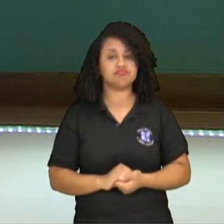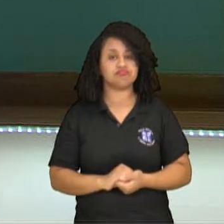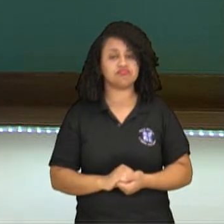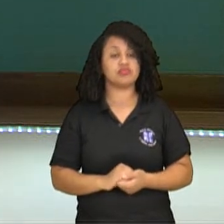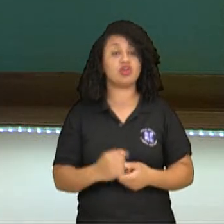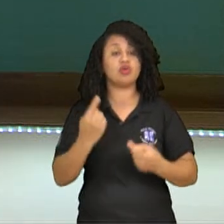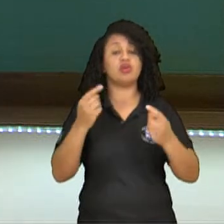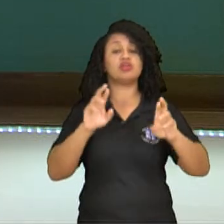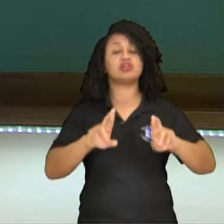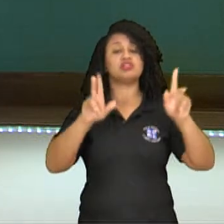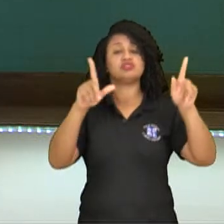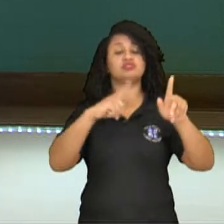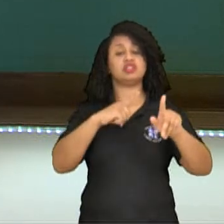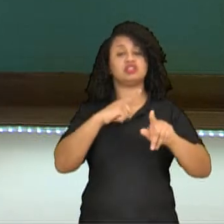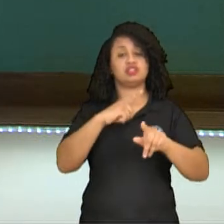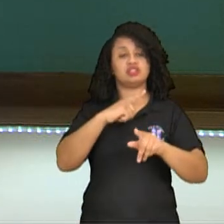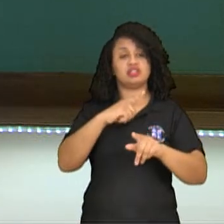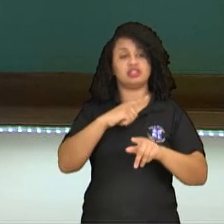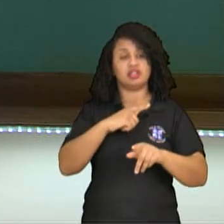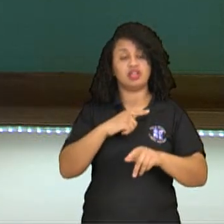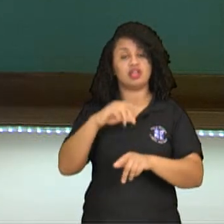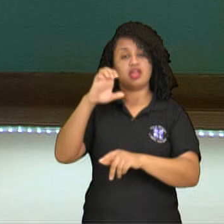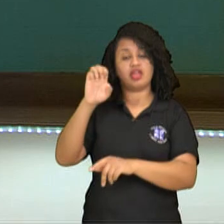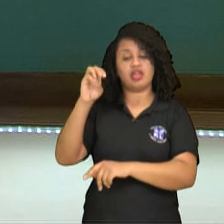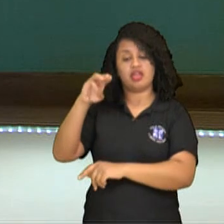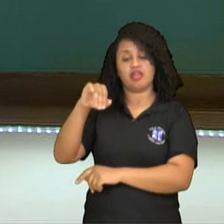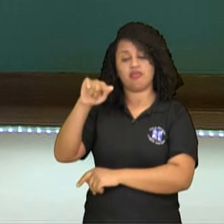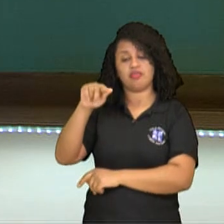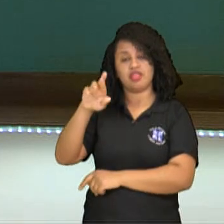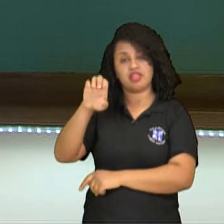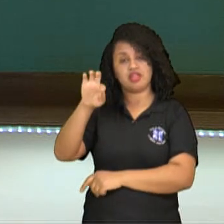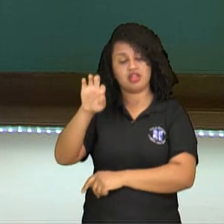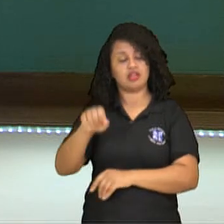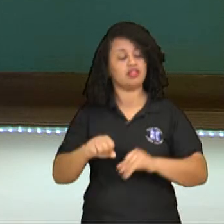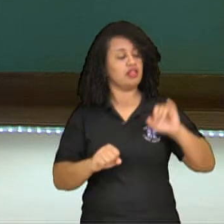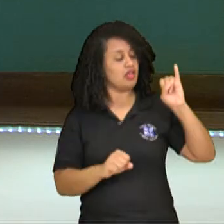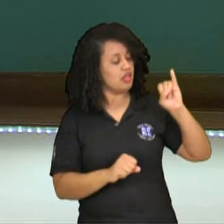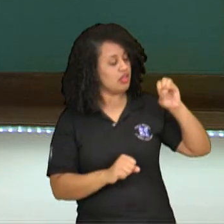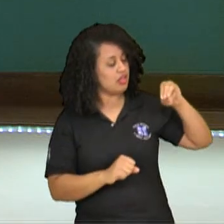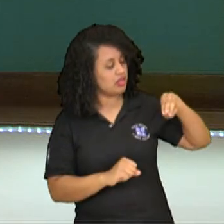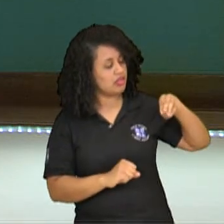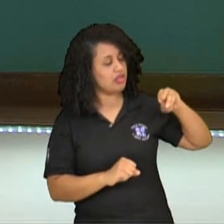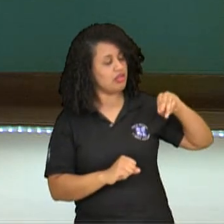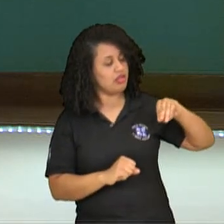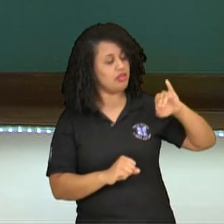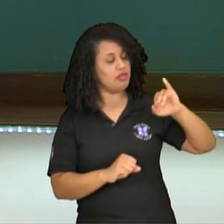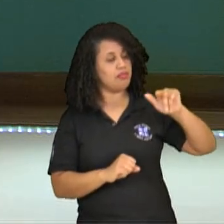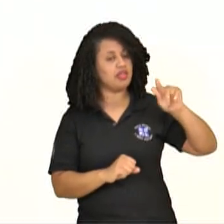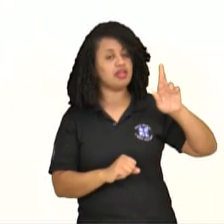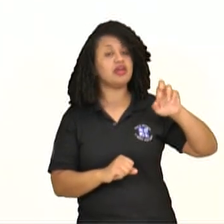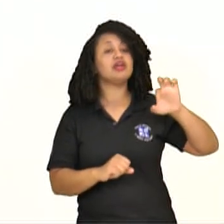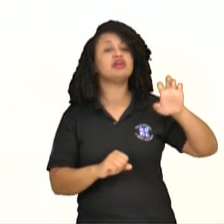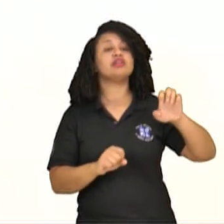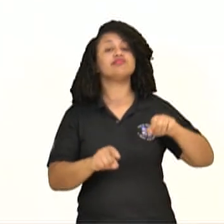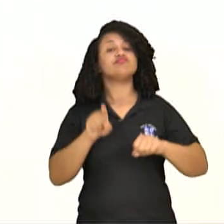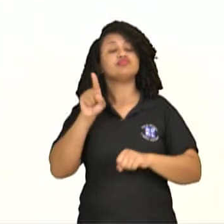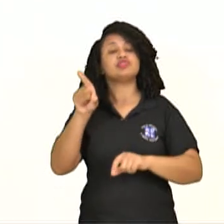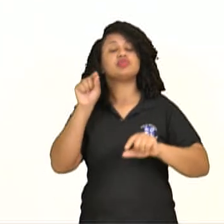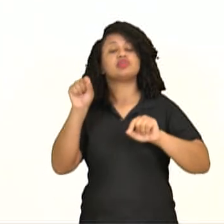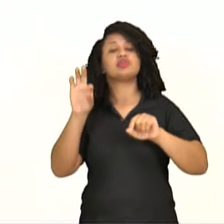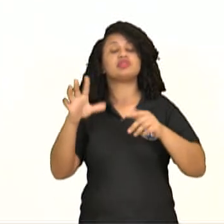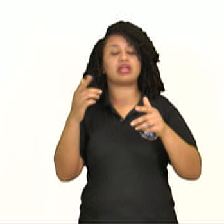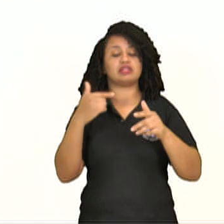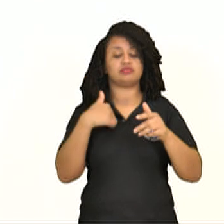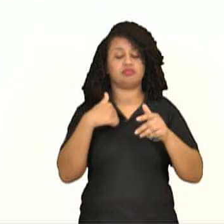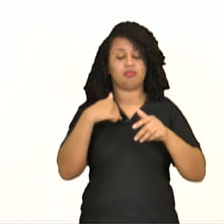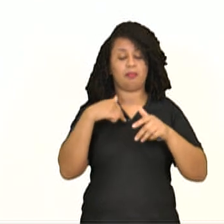Qual a diferença de emigrante para imigrante? Vamos ver aqui, emigrante é